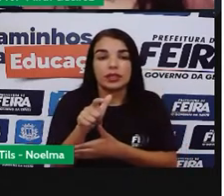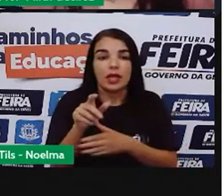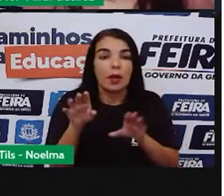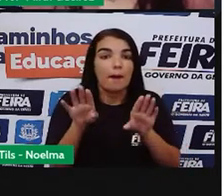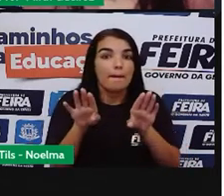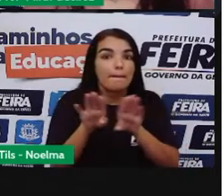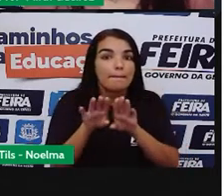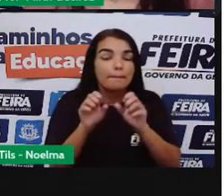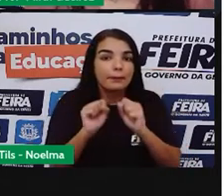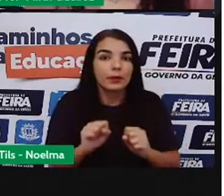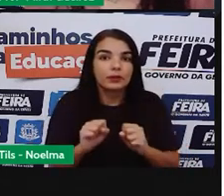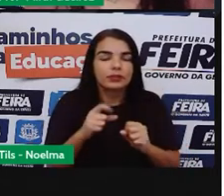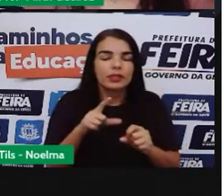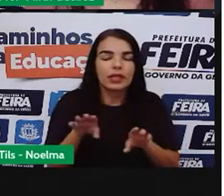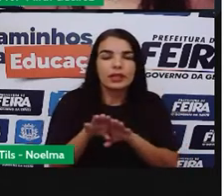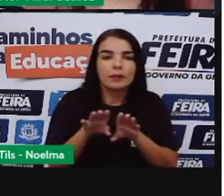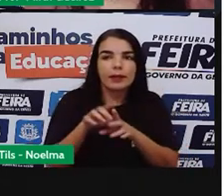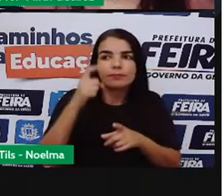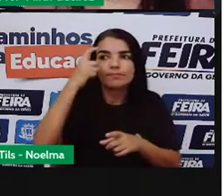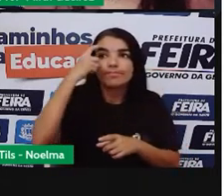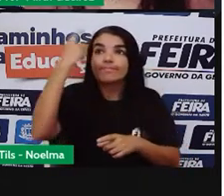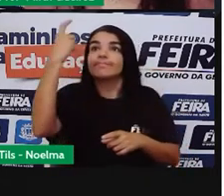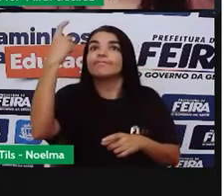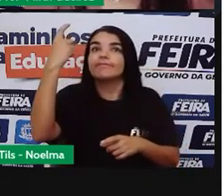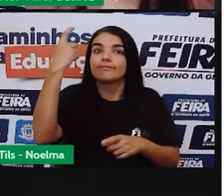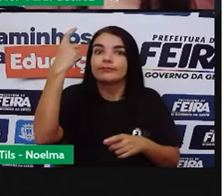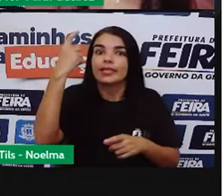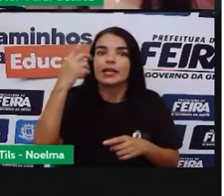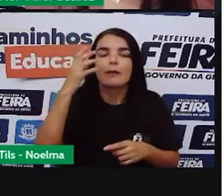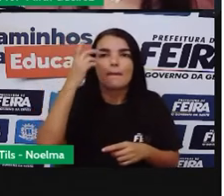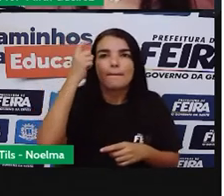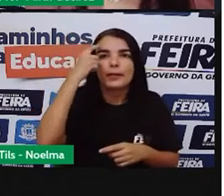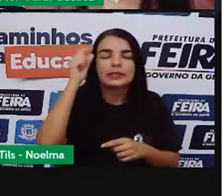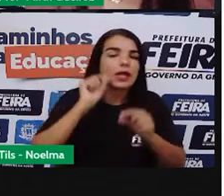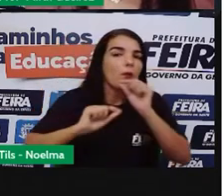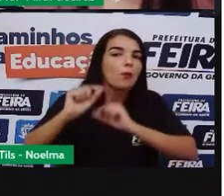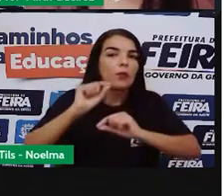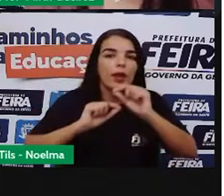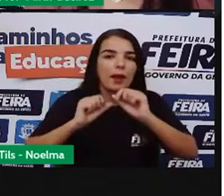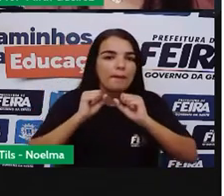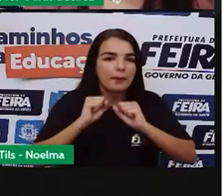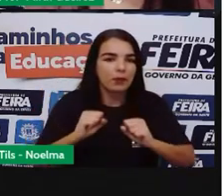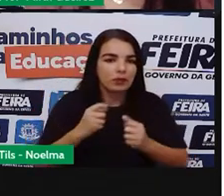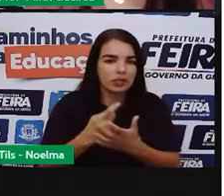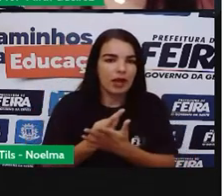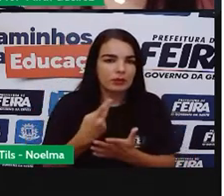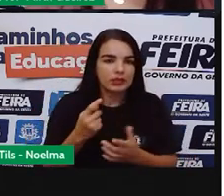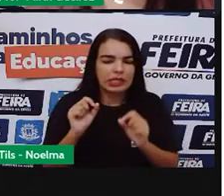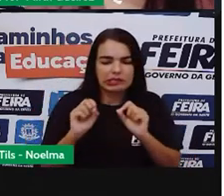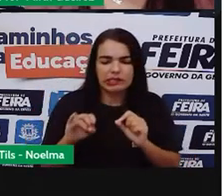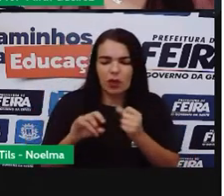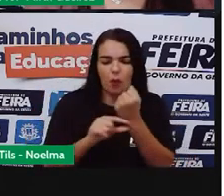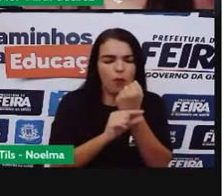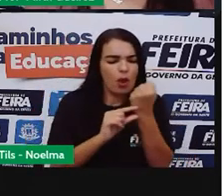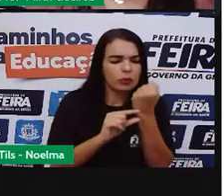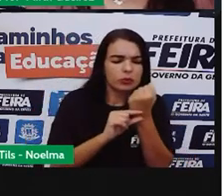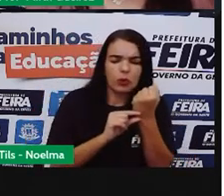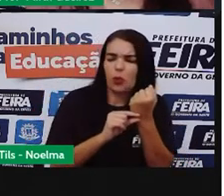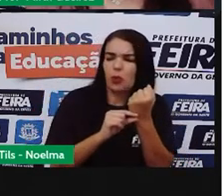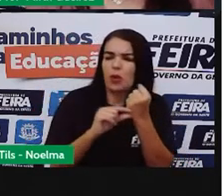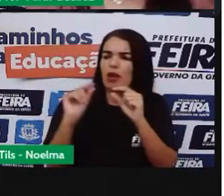Inserir, deduzir, né? Queria deduzir que há deduções de acordo com o que você está lendo ali, do que o autor quis dizer com a gente.